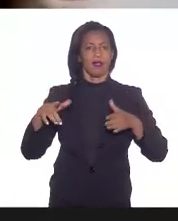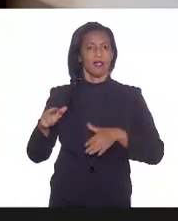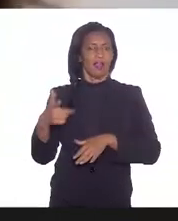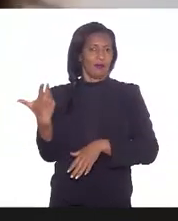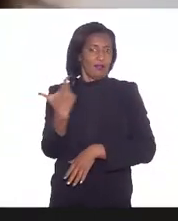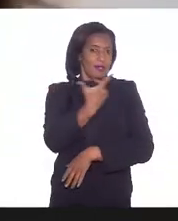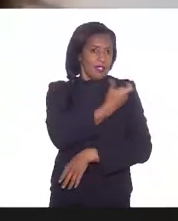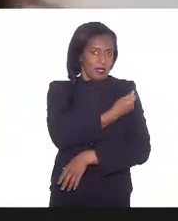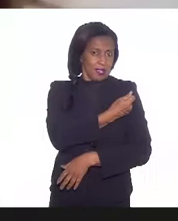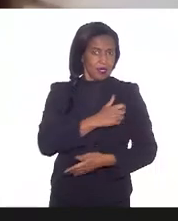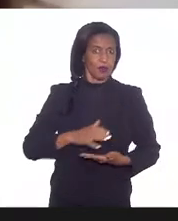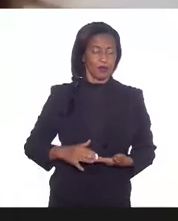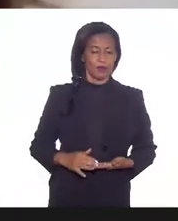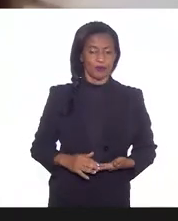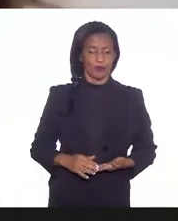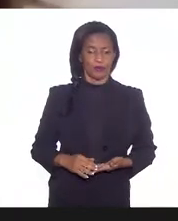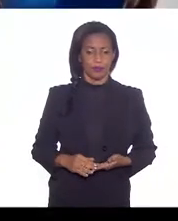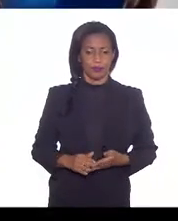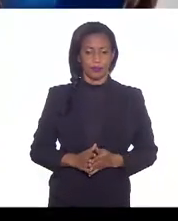uma